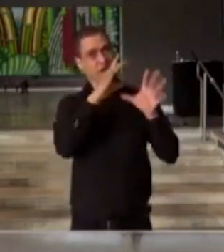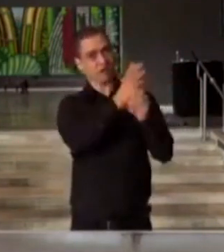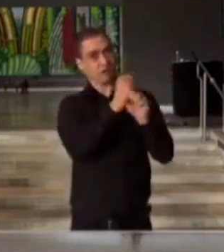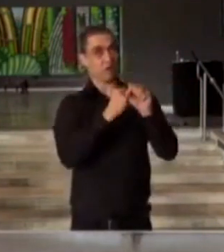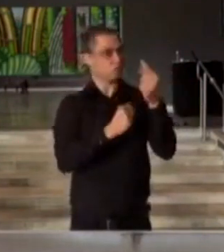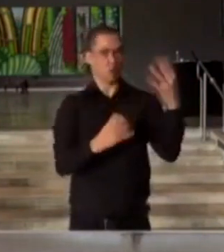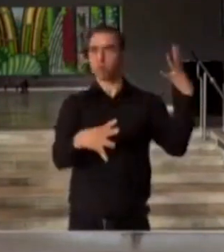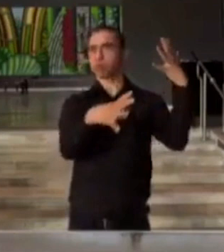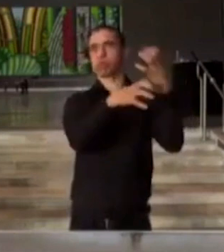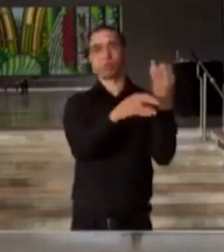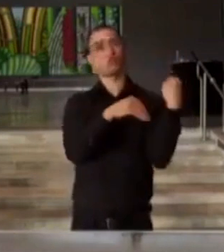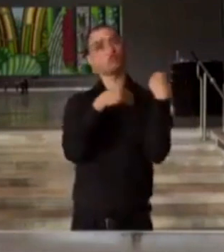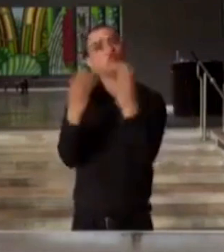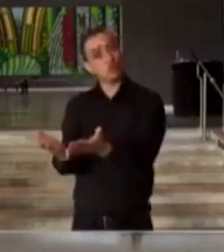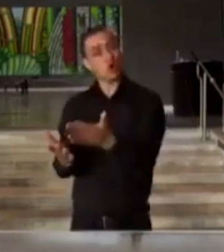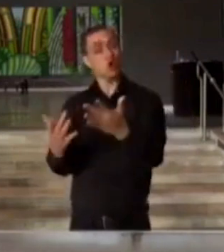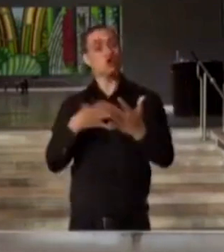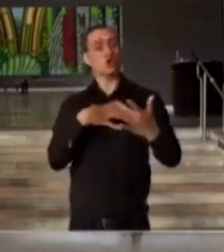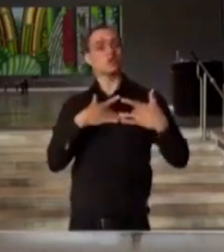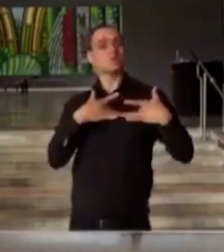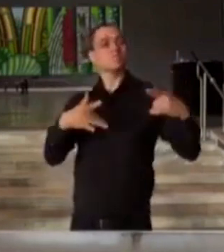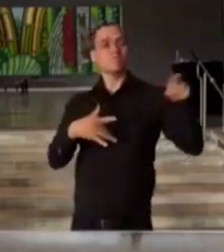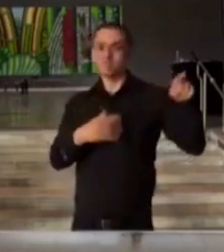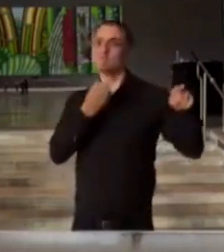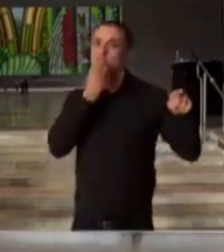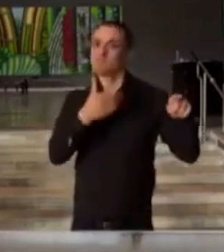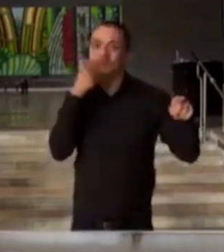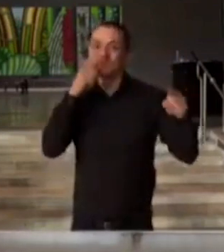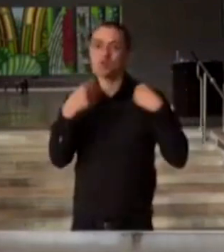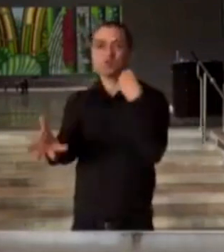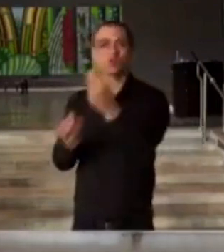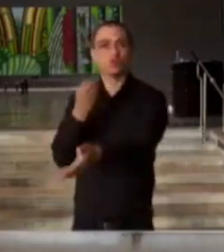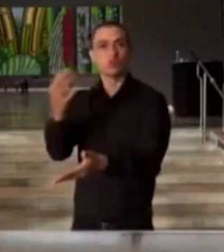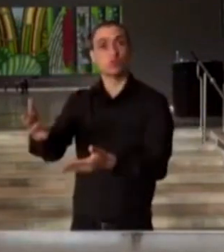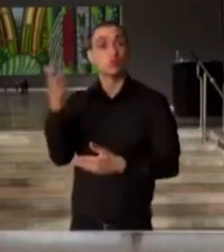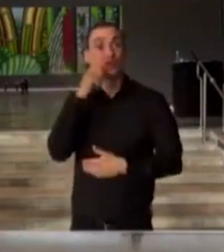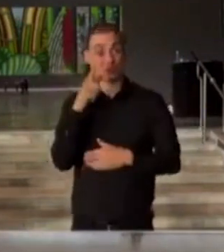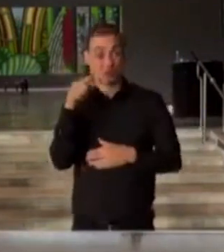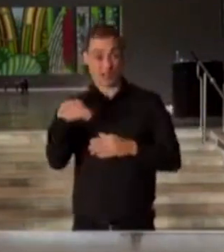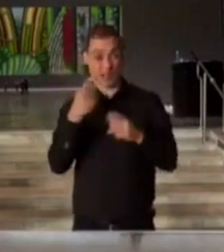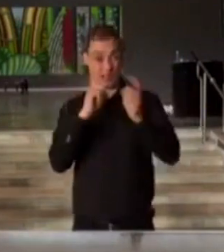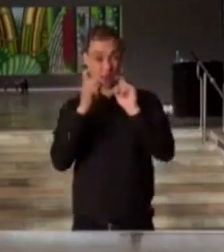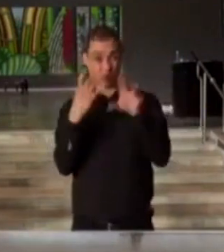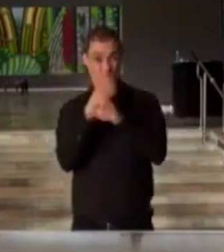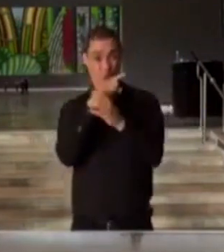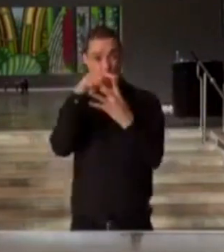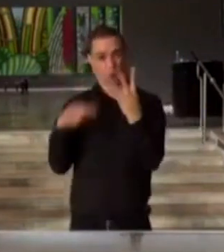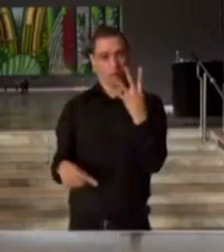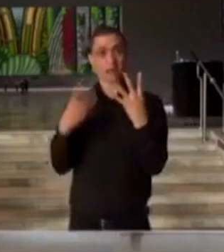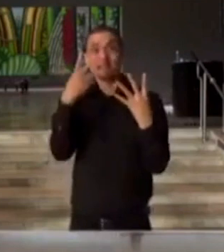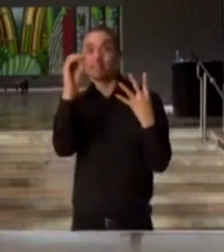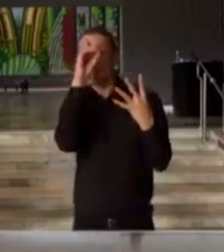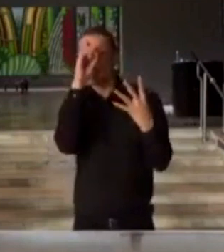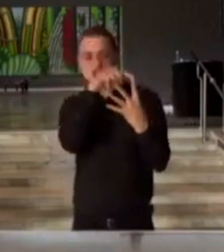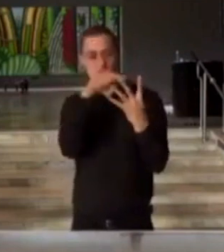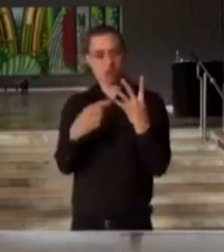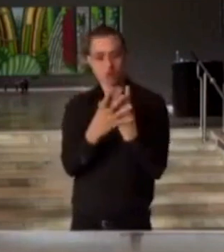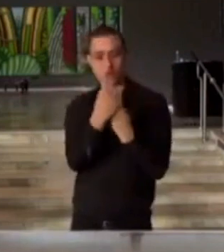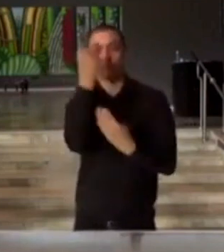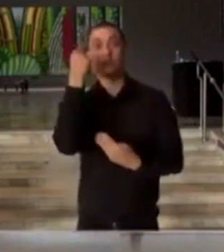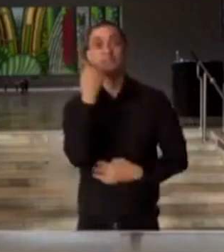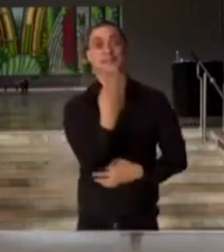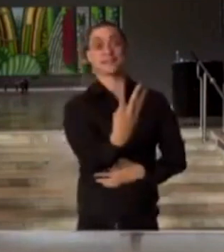forma solidária permitiram que alcançássemos, em quatro reuniões, em 30 dias, o total de